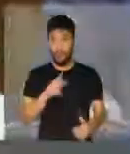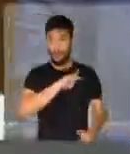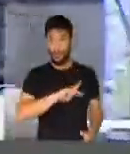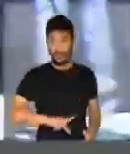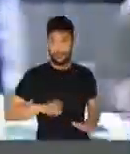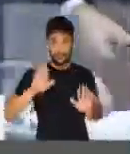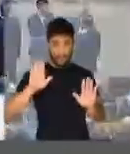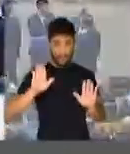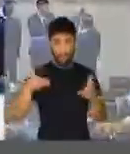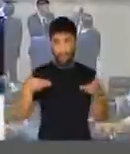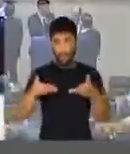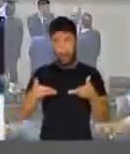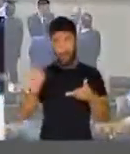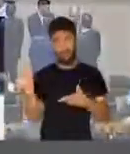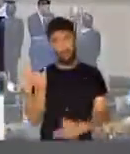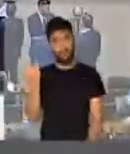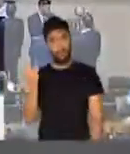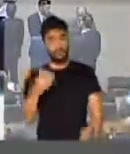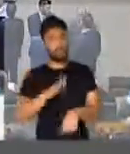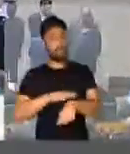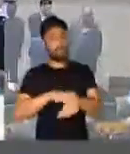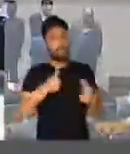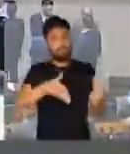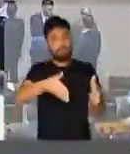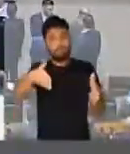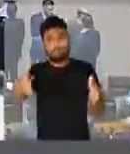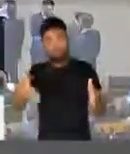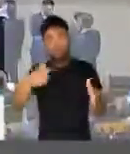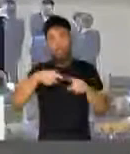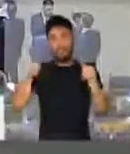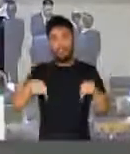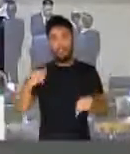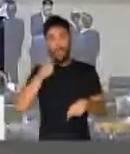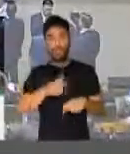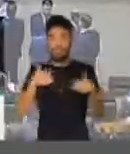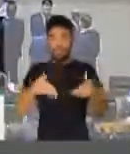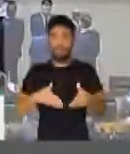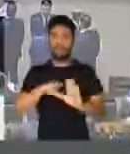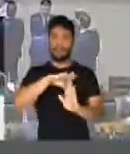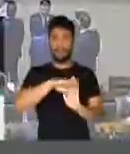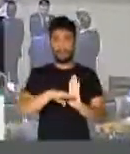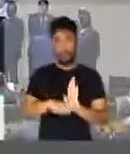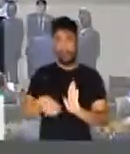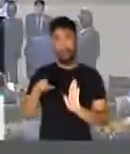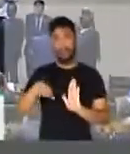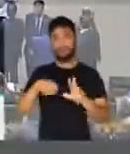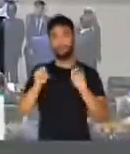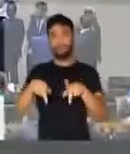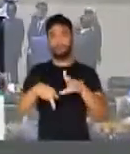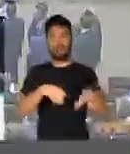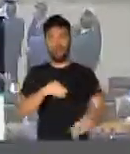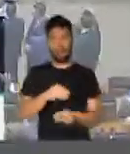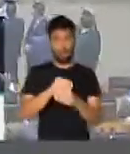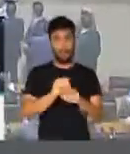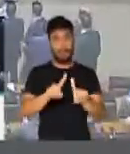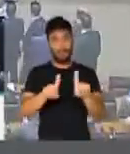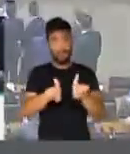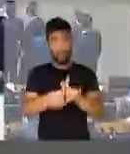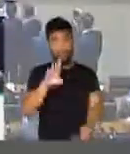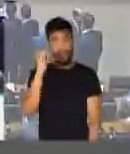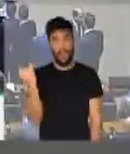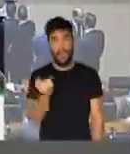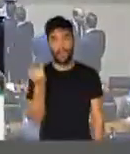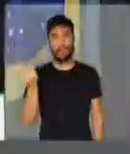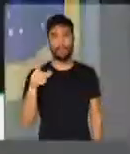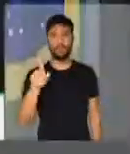Presidente, é importante ter esse prazo maior para que os servidores possam aderir a esse regime, que é um regime complementar. E é importante